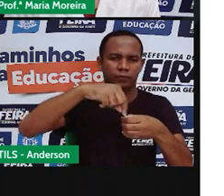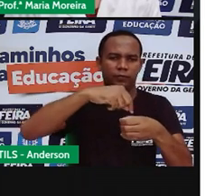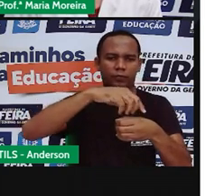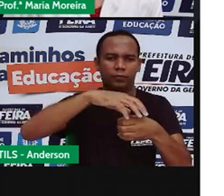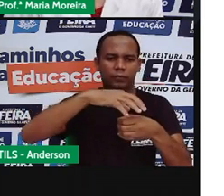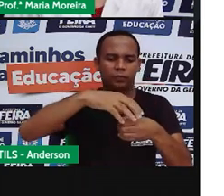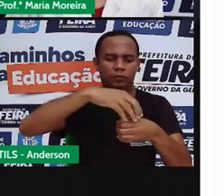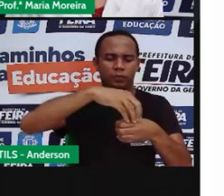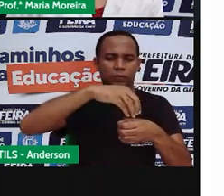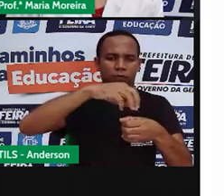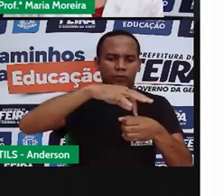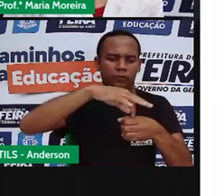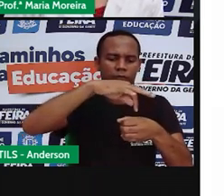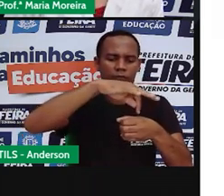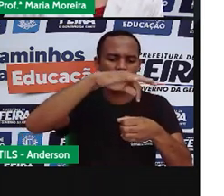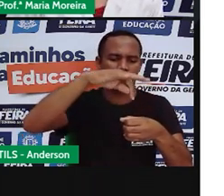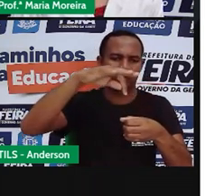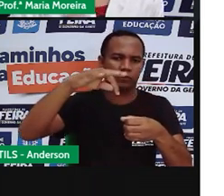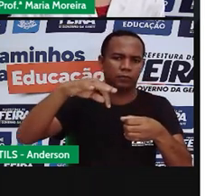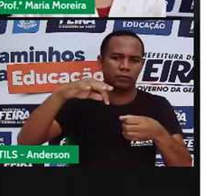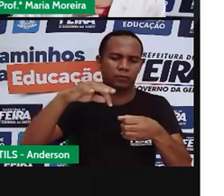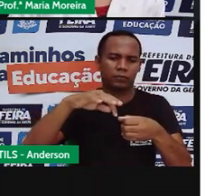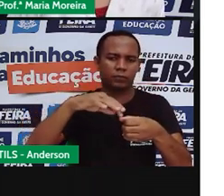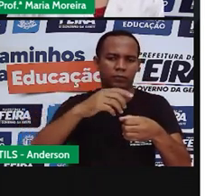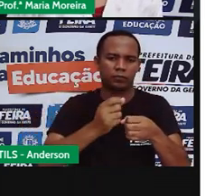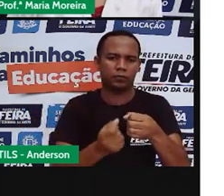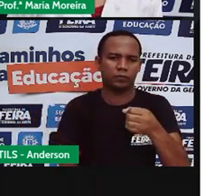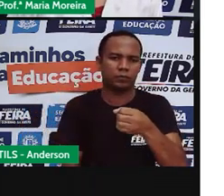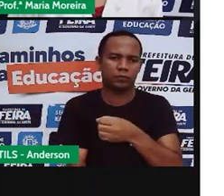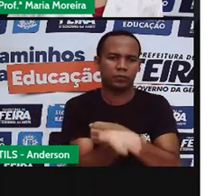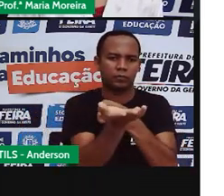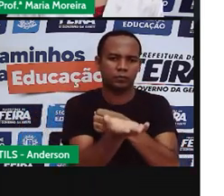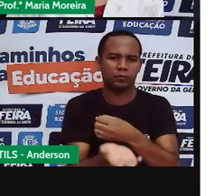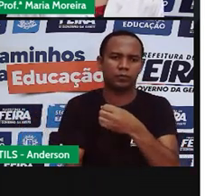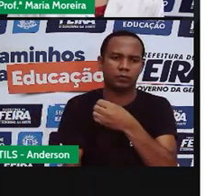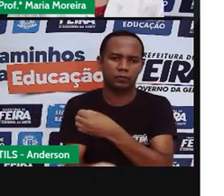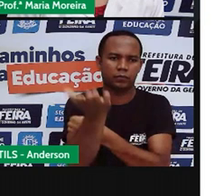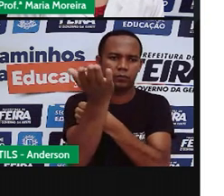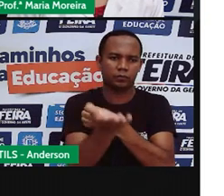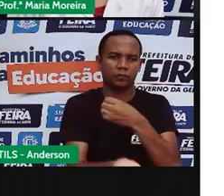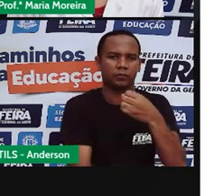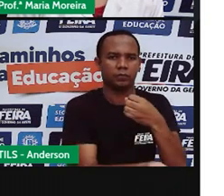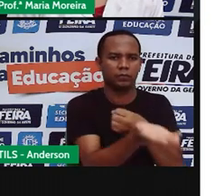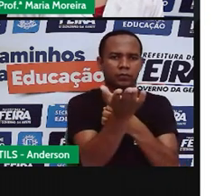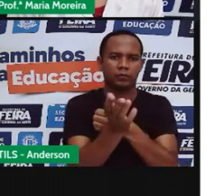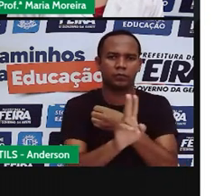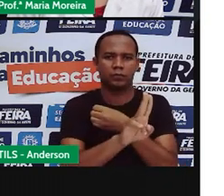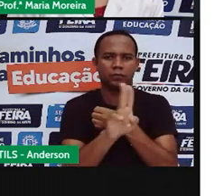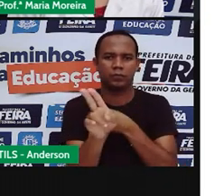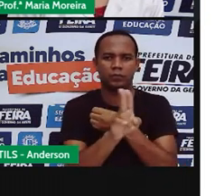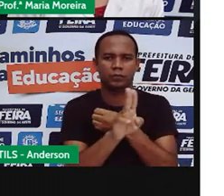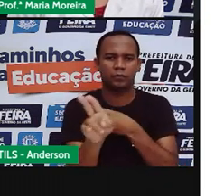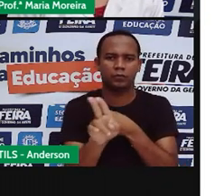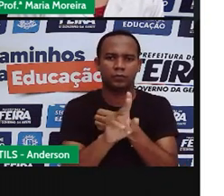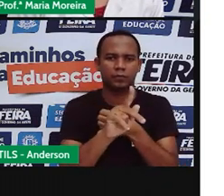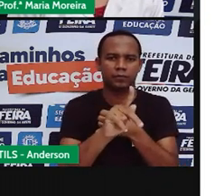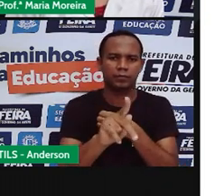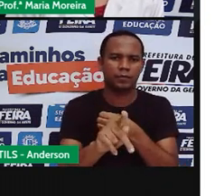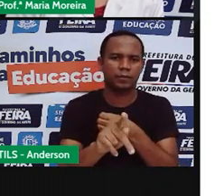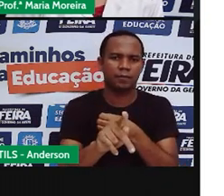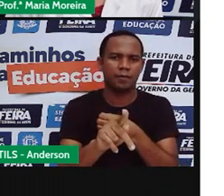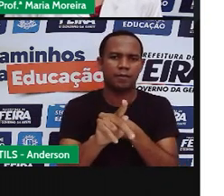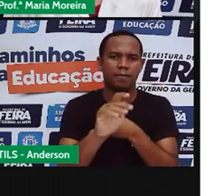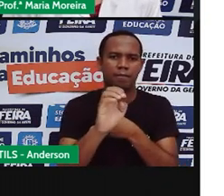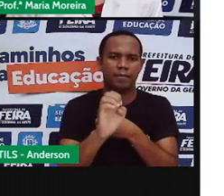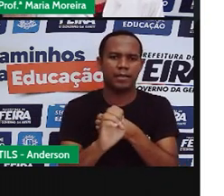milho. Brincavam de jogar esta trouxa de um lado para o outro, chamando-na de peteca, que em tupi significava